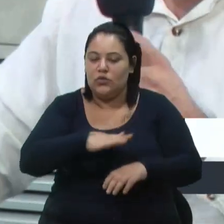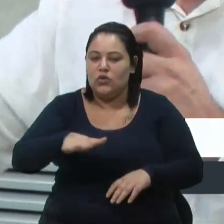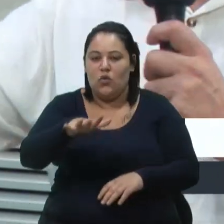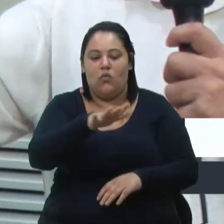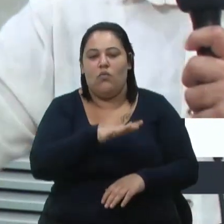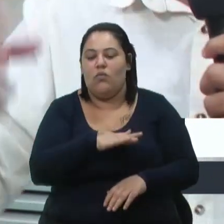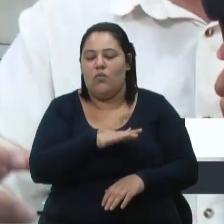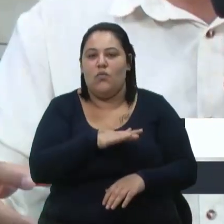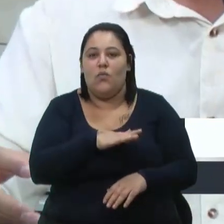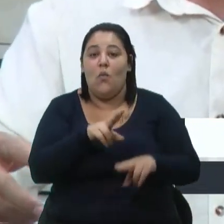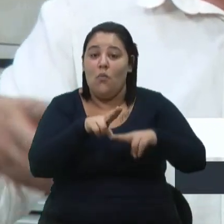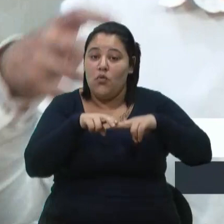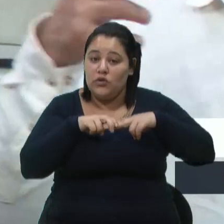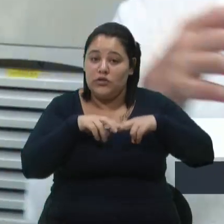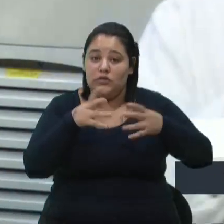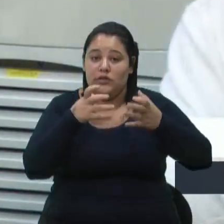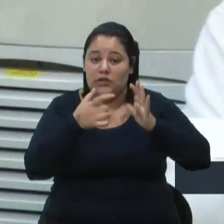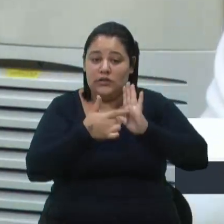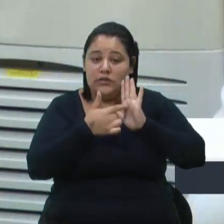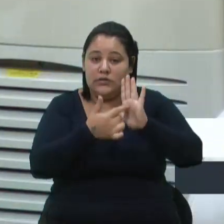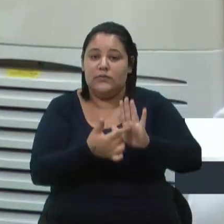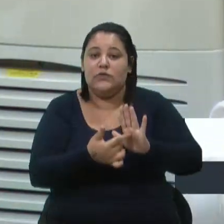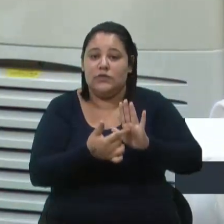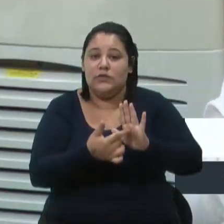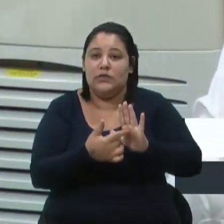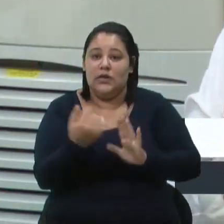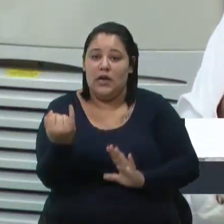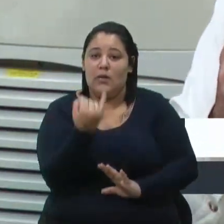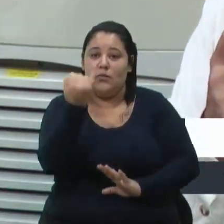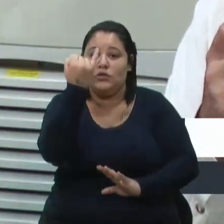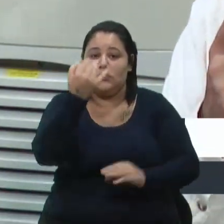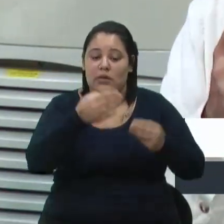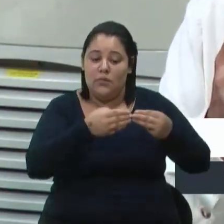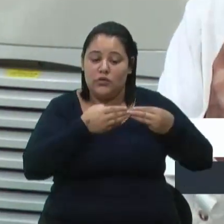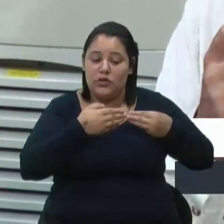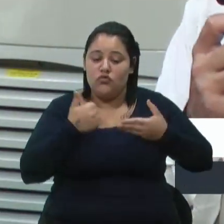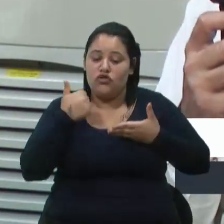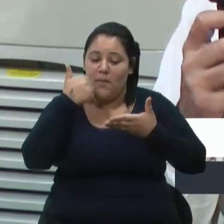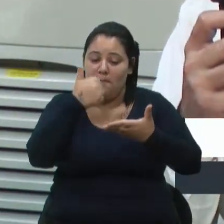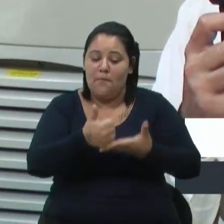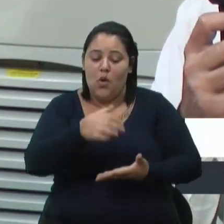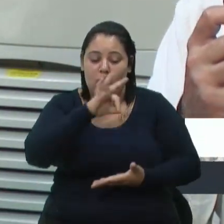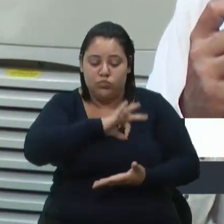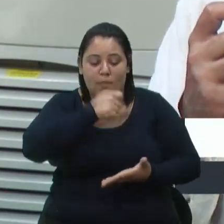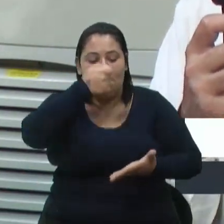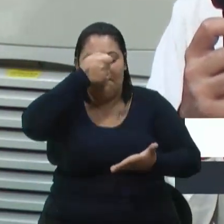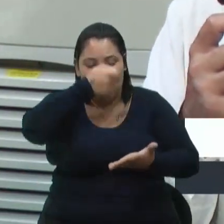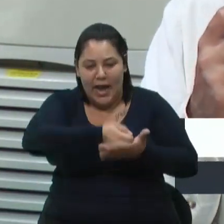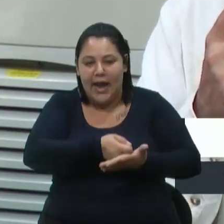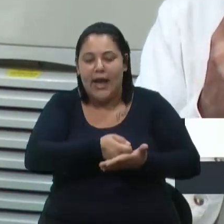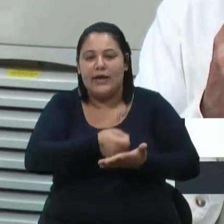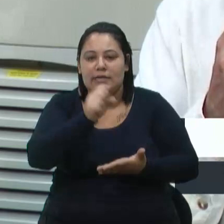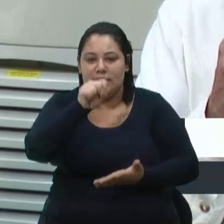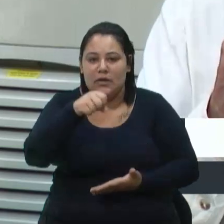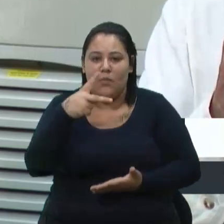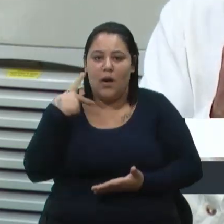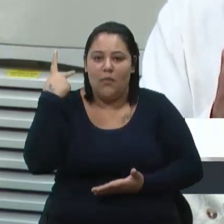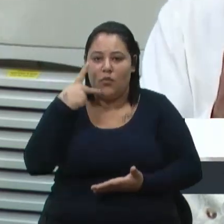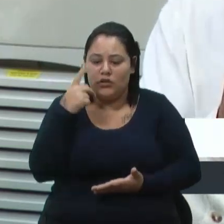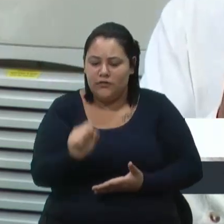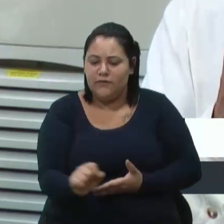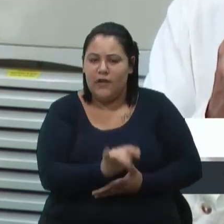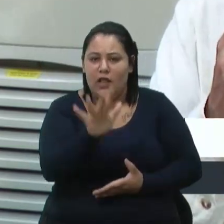isso que eu queria aqui destacar a importância da moção de apoio ao pagamento do piso e uma política de